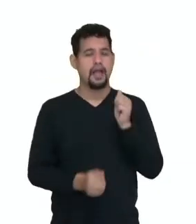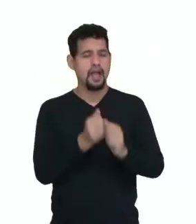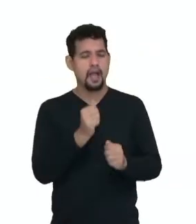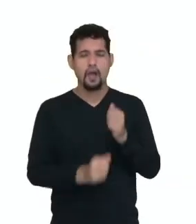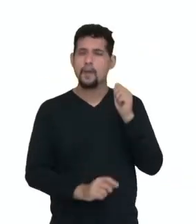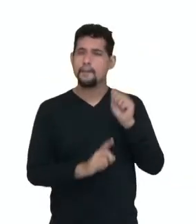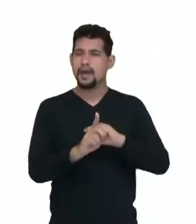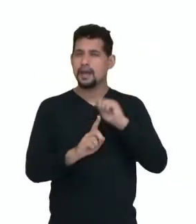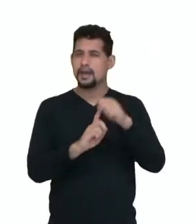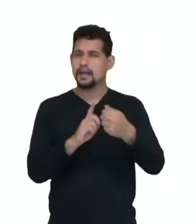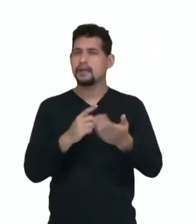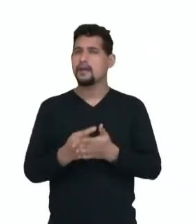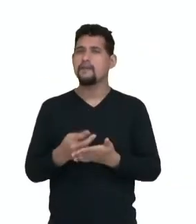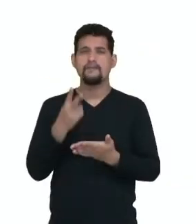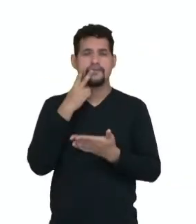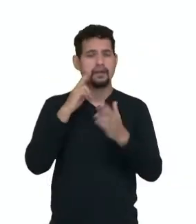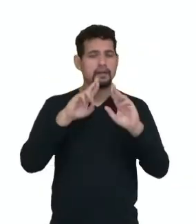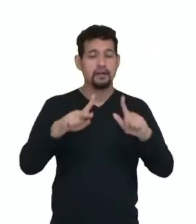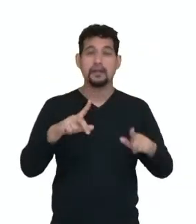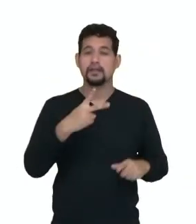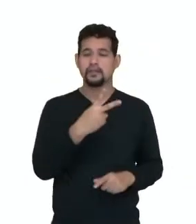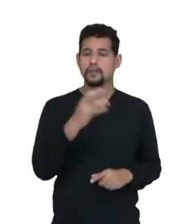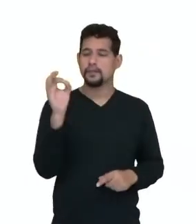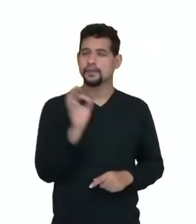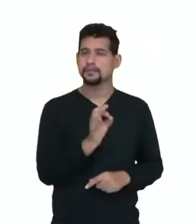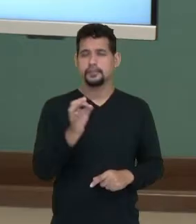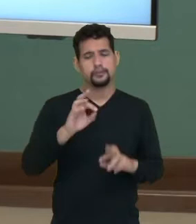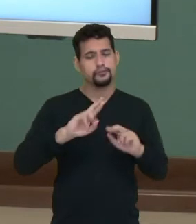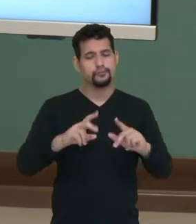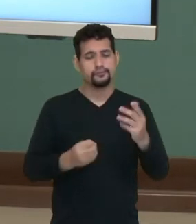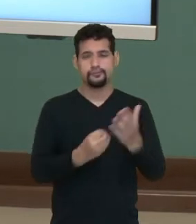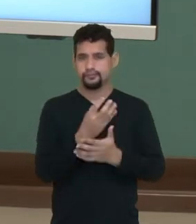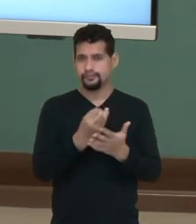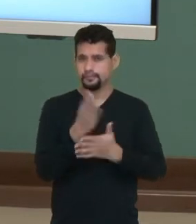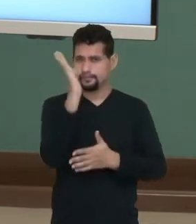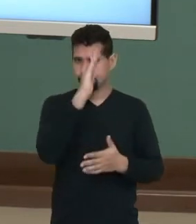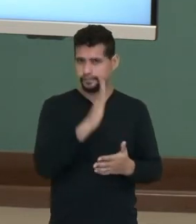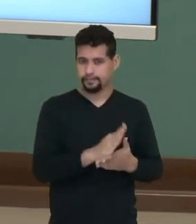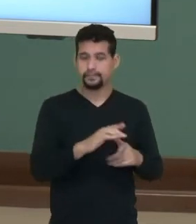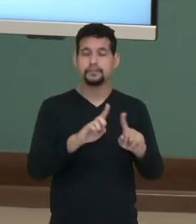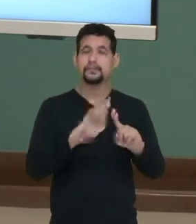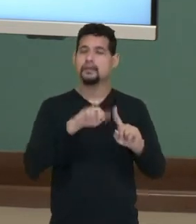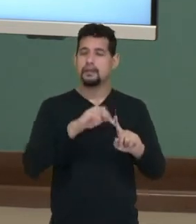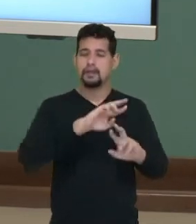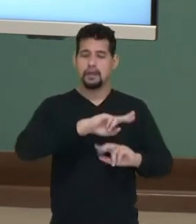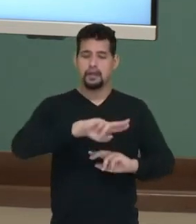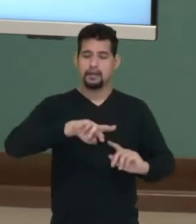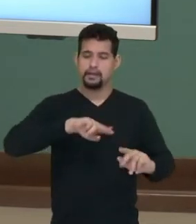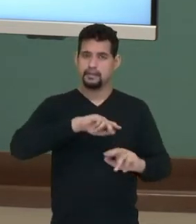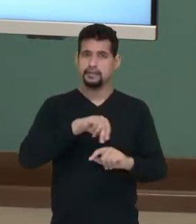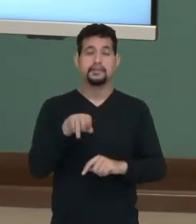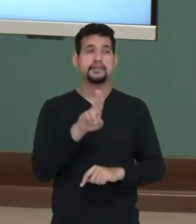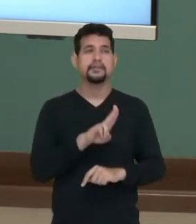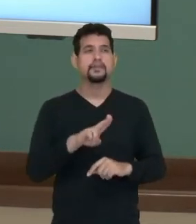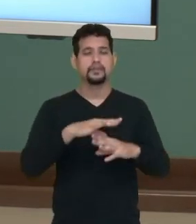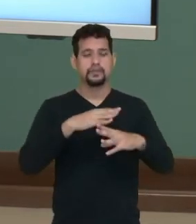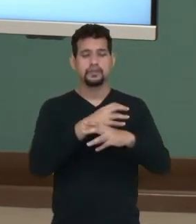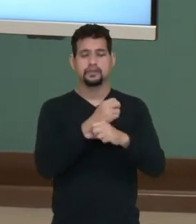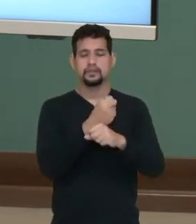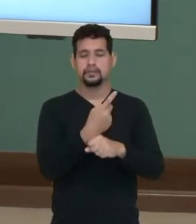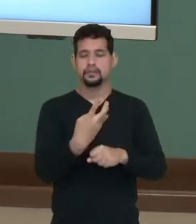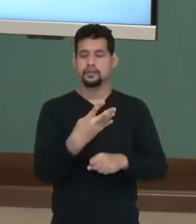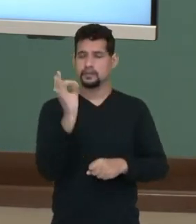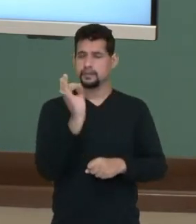banana e fumo correspondendo cada um com 2% de toda a produção agrícola brasileira, seguido de outros que somados dão 14